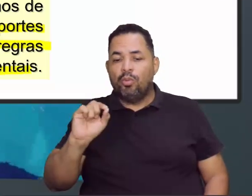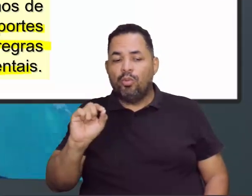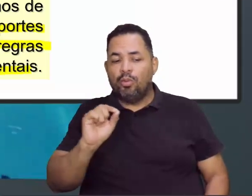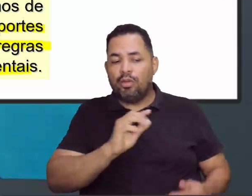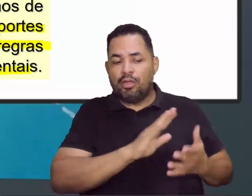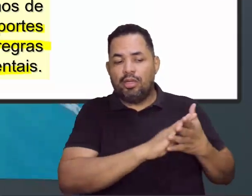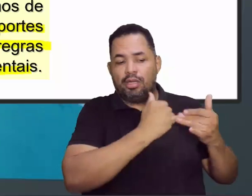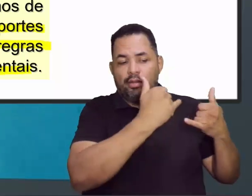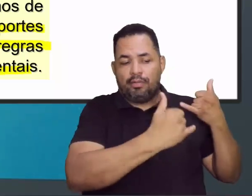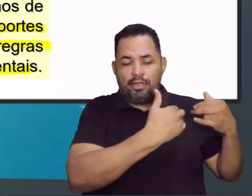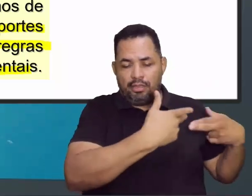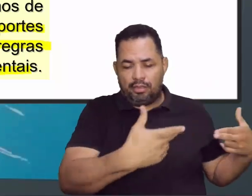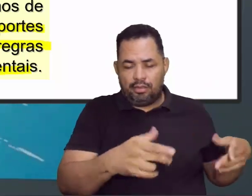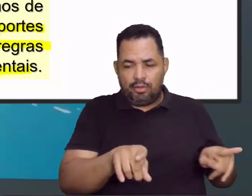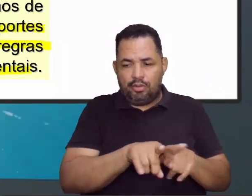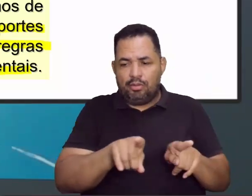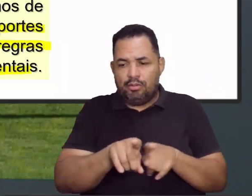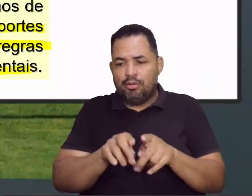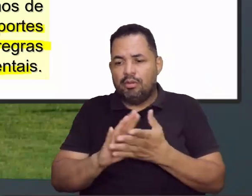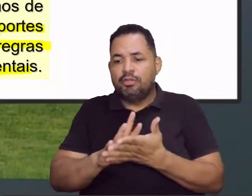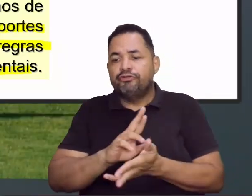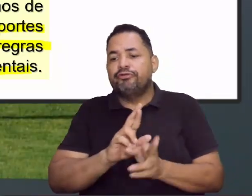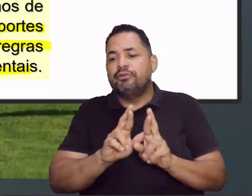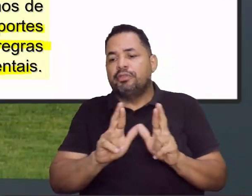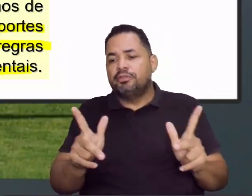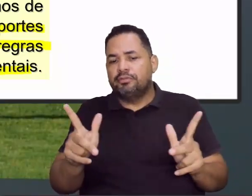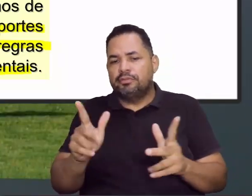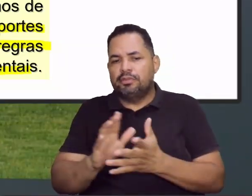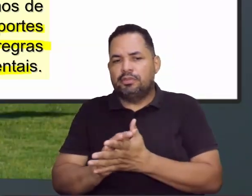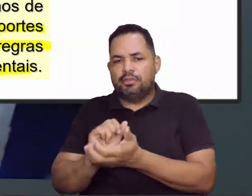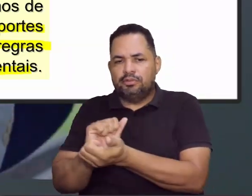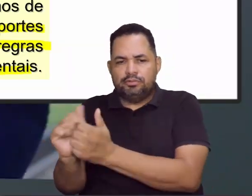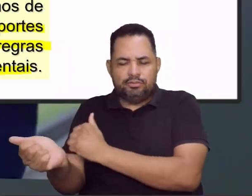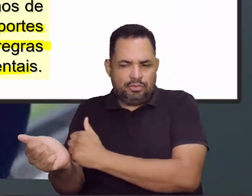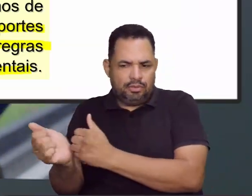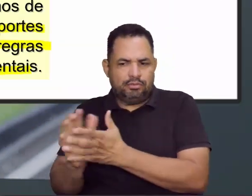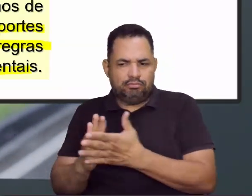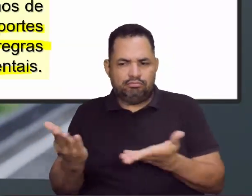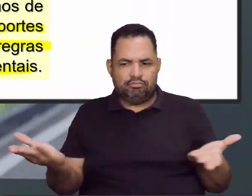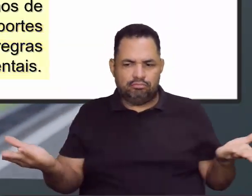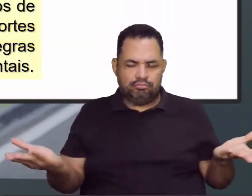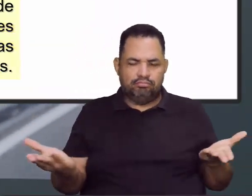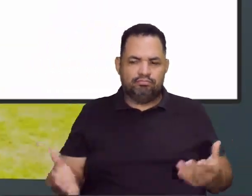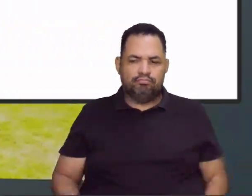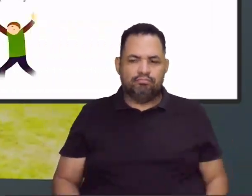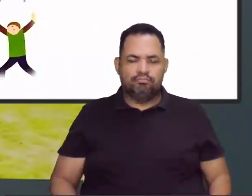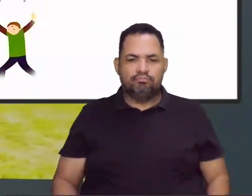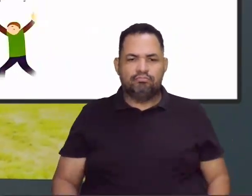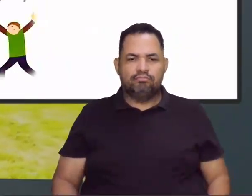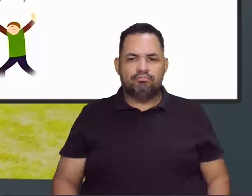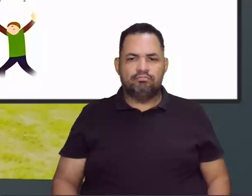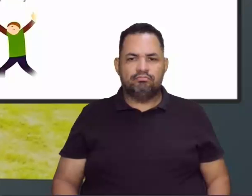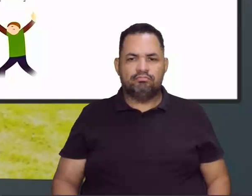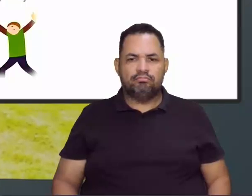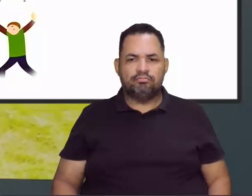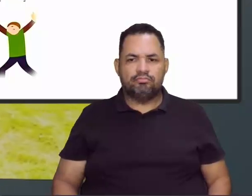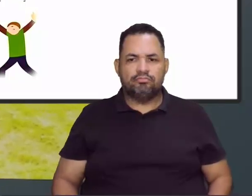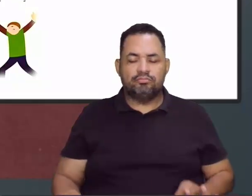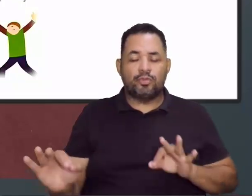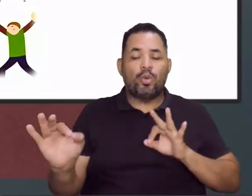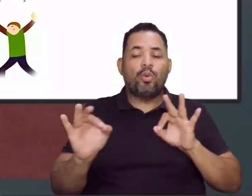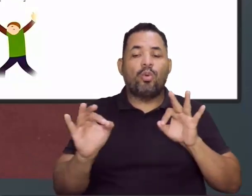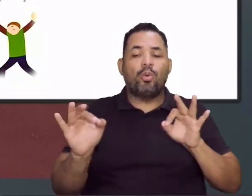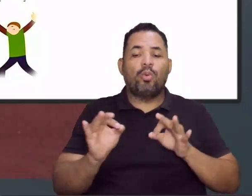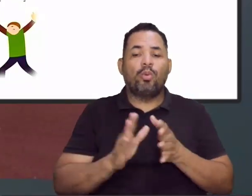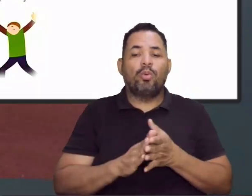jogo, do que vem a ser um esporte. Tudo bem? Certinho? Que boa, então! Agora, vamos entender um pouco como que funciona